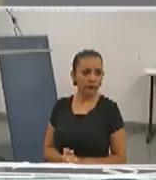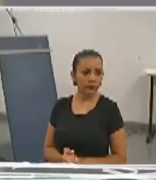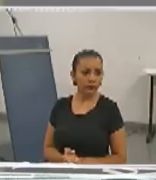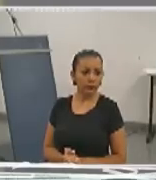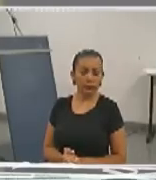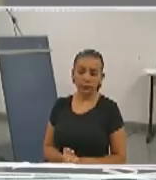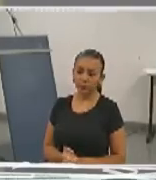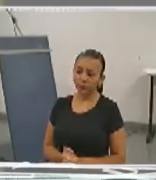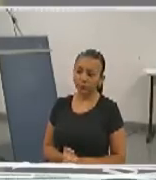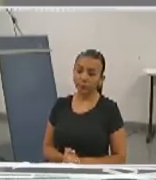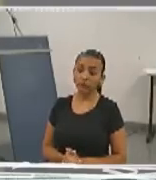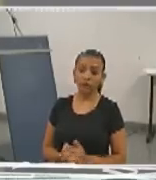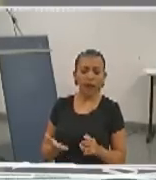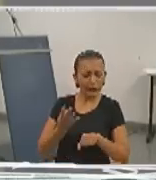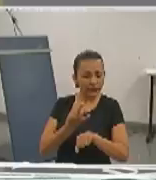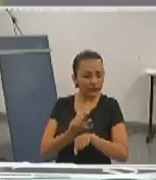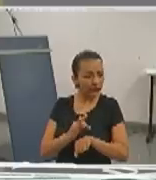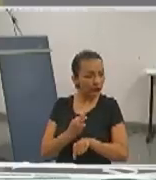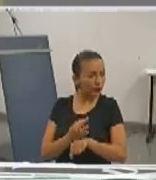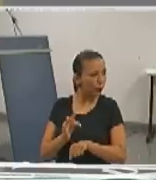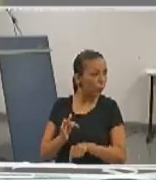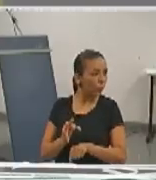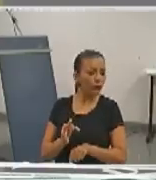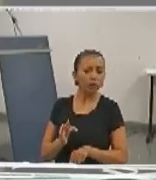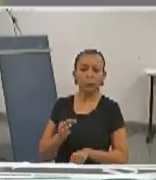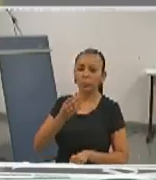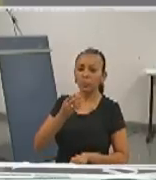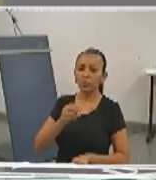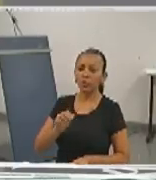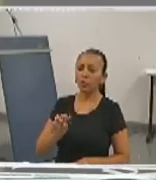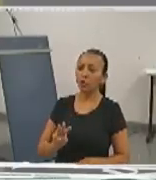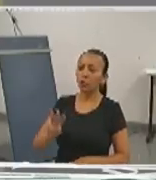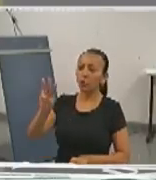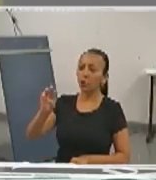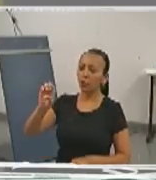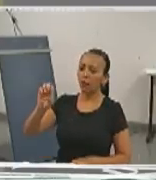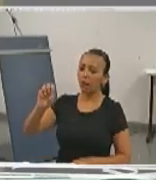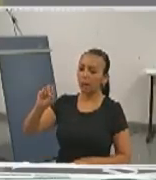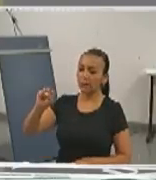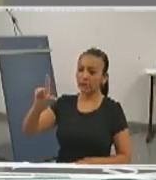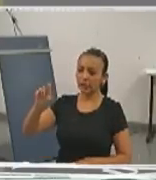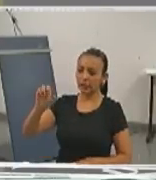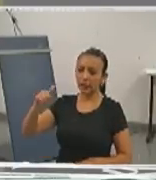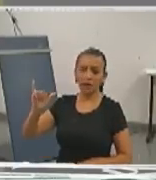O técnico administrativo da JEP, que é o Wesley, ele está?